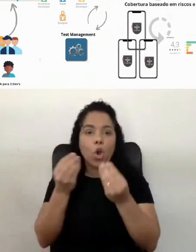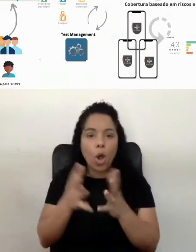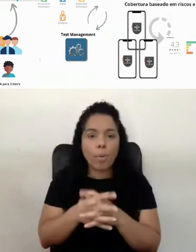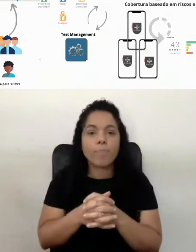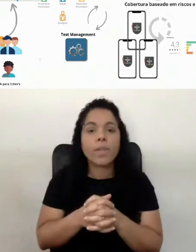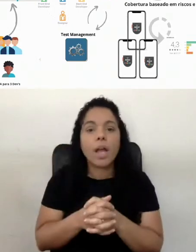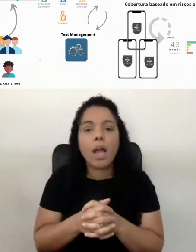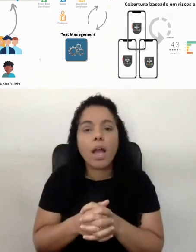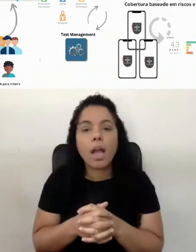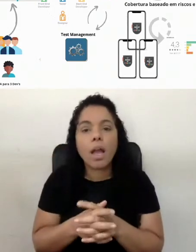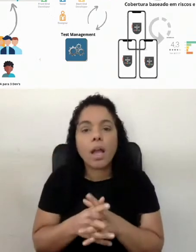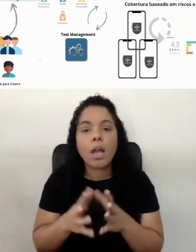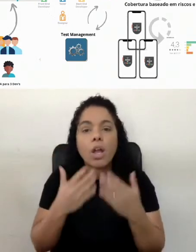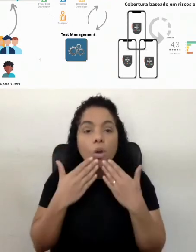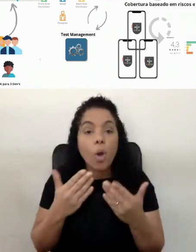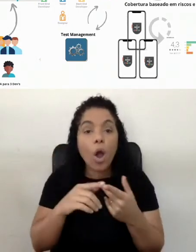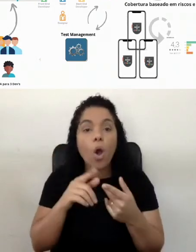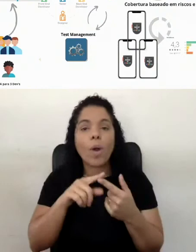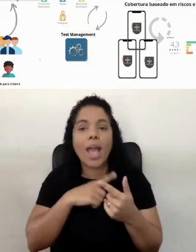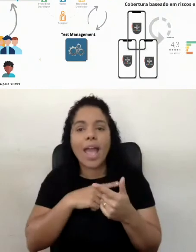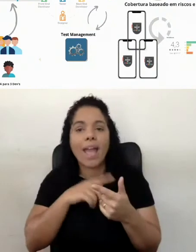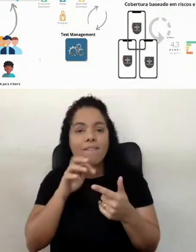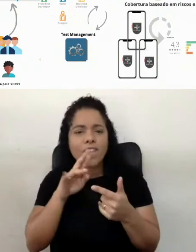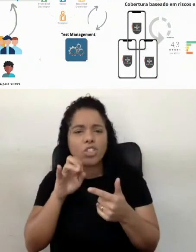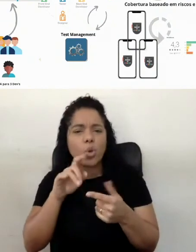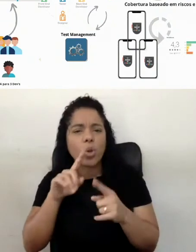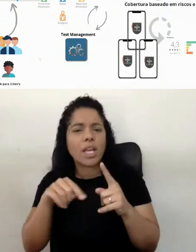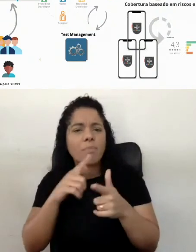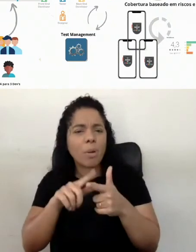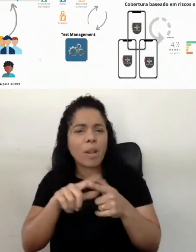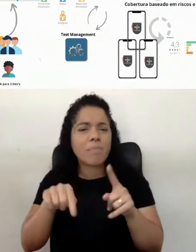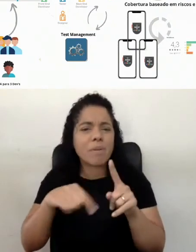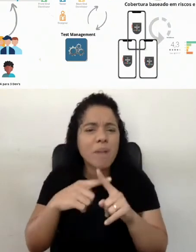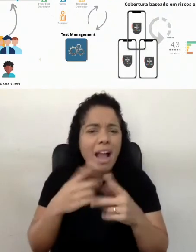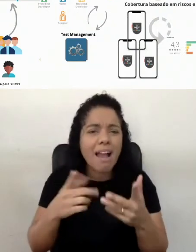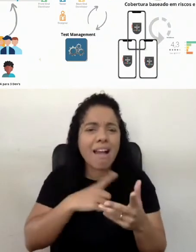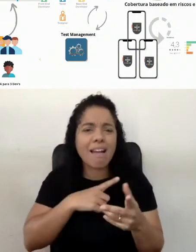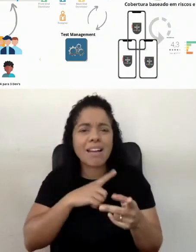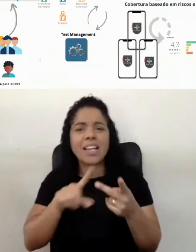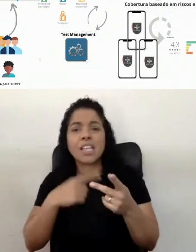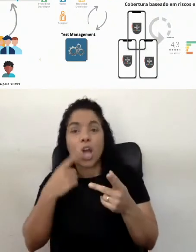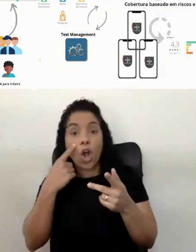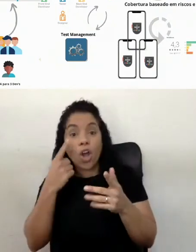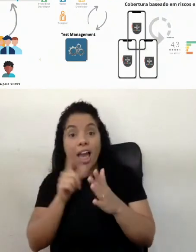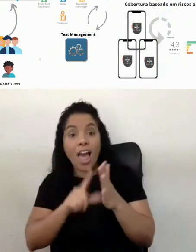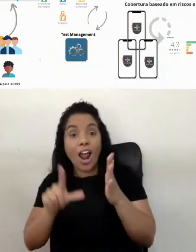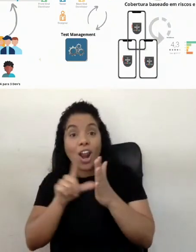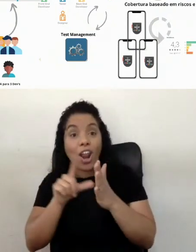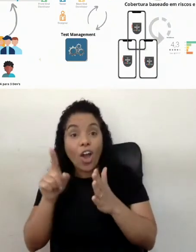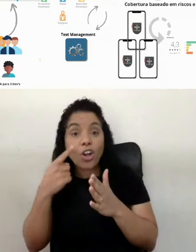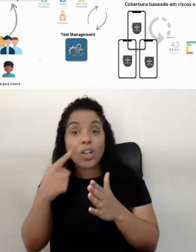o... A feature que está dando mais problema, olhar na loja, né, qual que são as reclamações dos